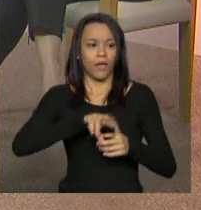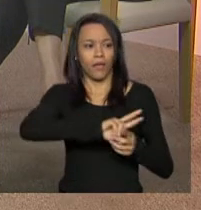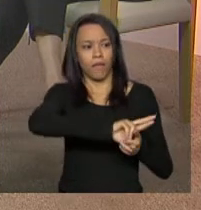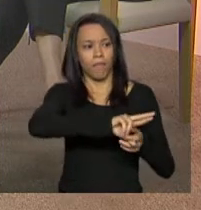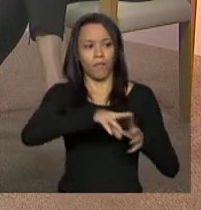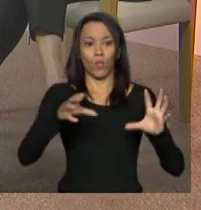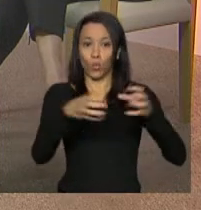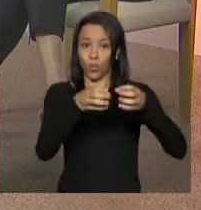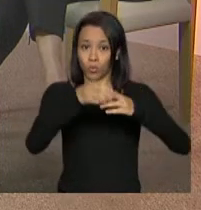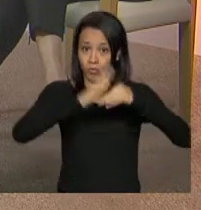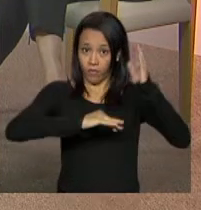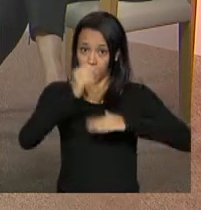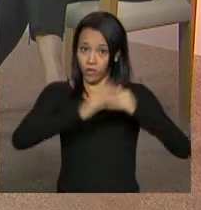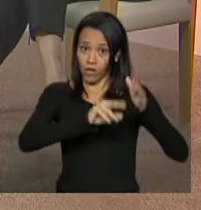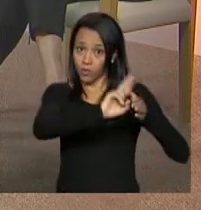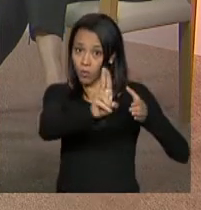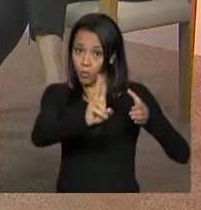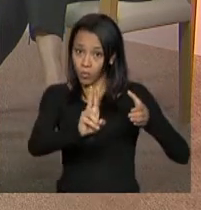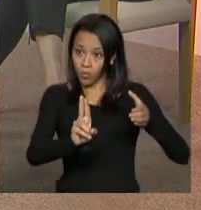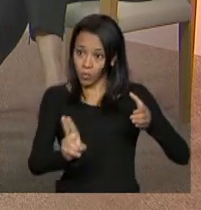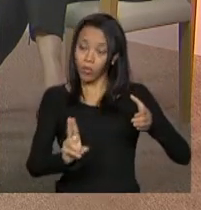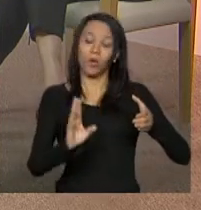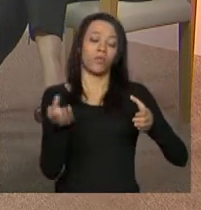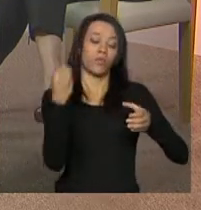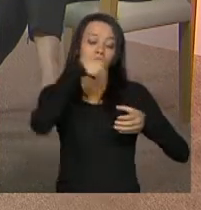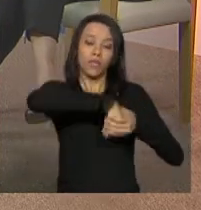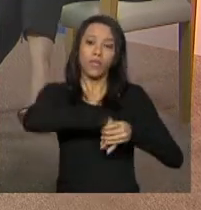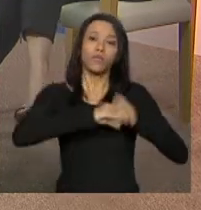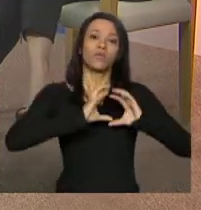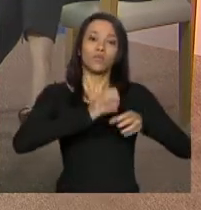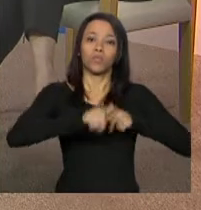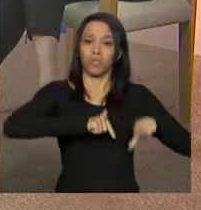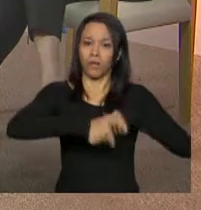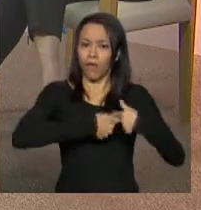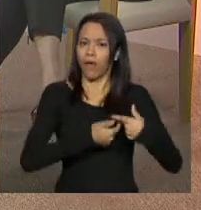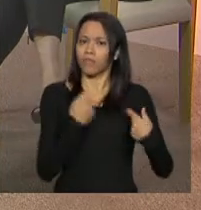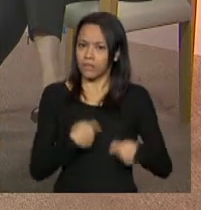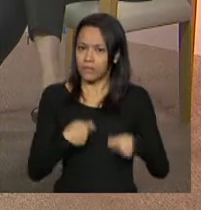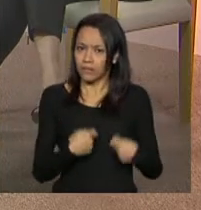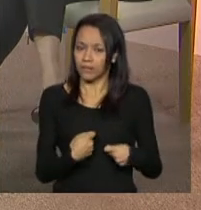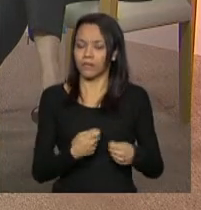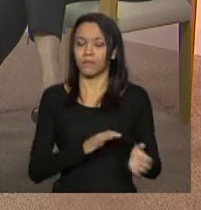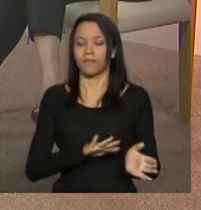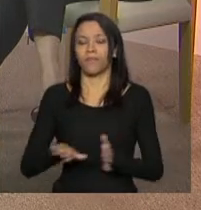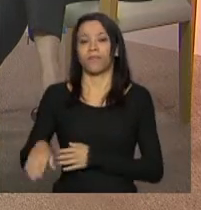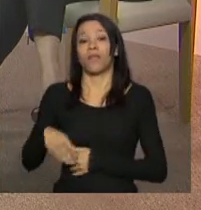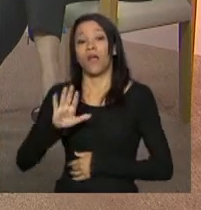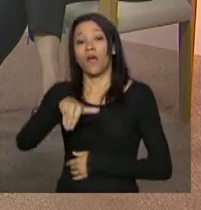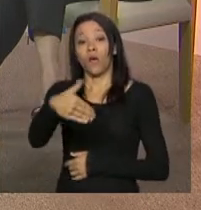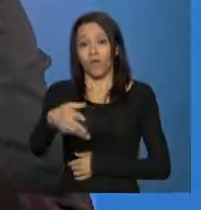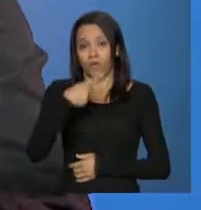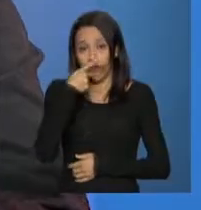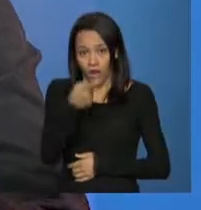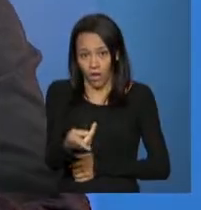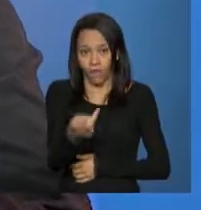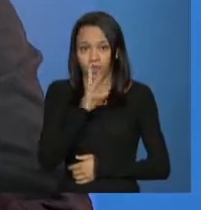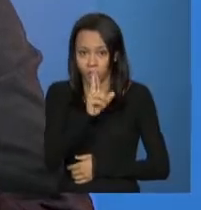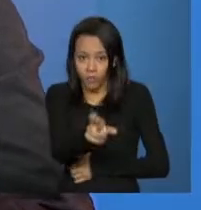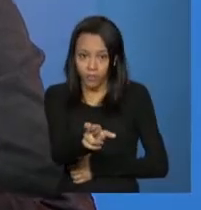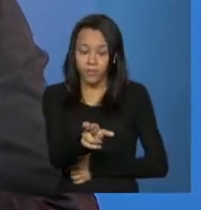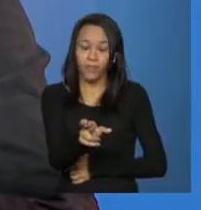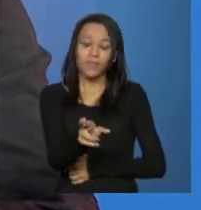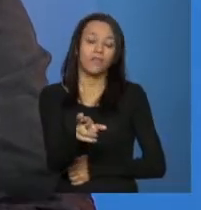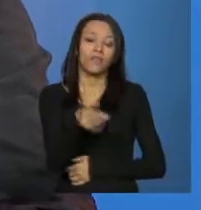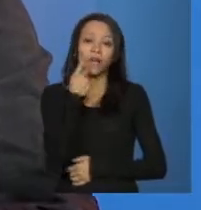trabalham na entidade? Bom, Soraya essa pergunta é interessante quando a gente falava do rol de funcionários